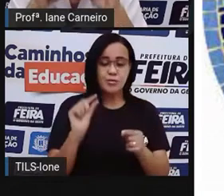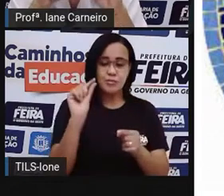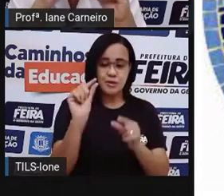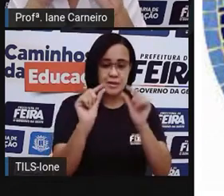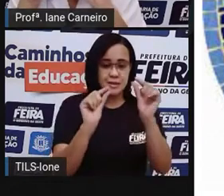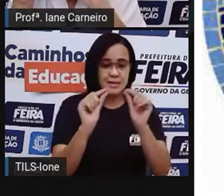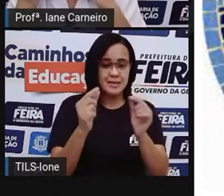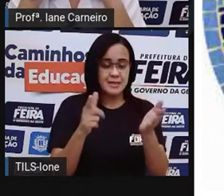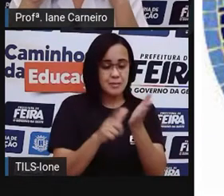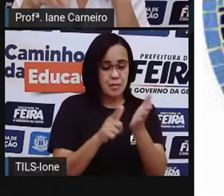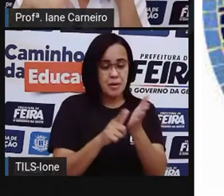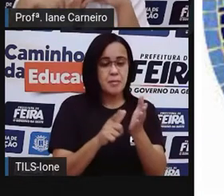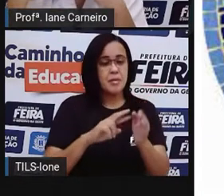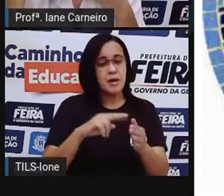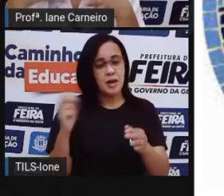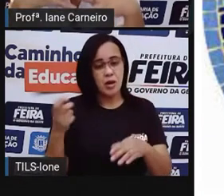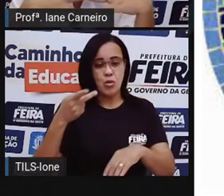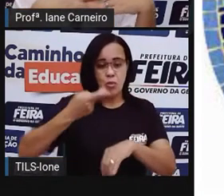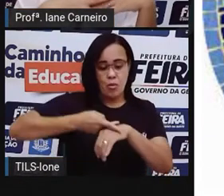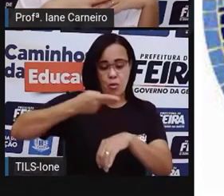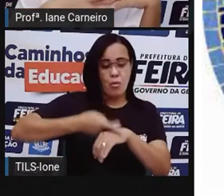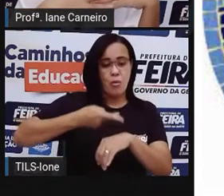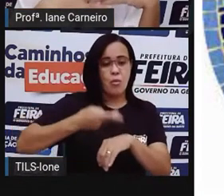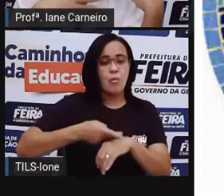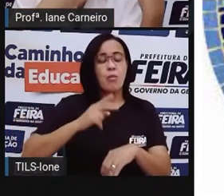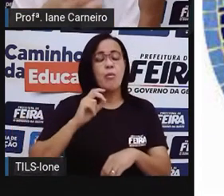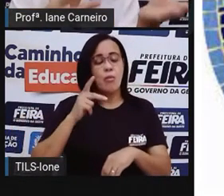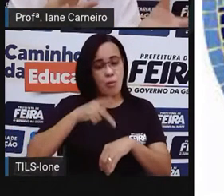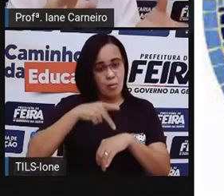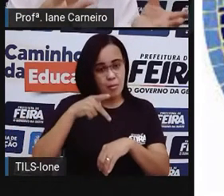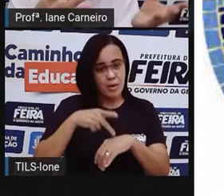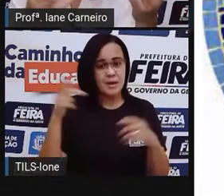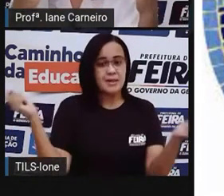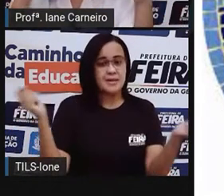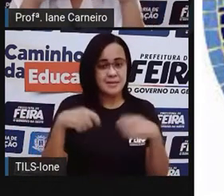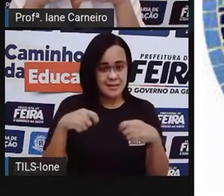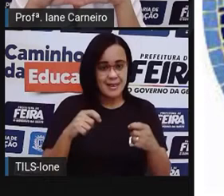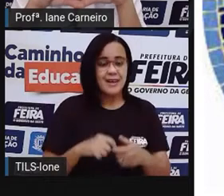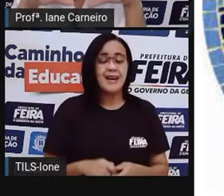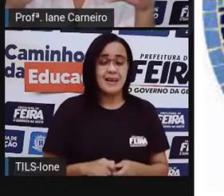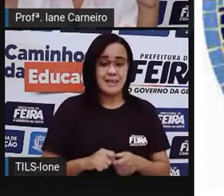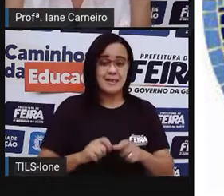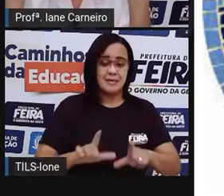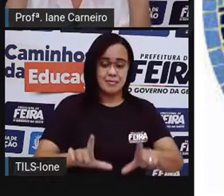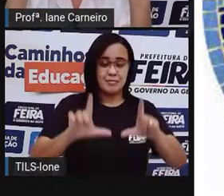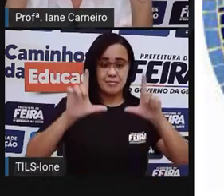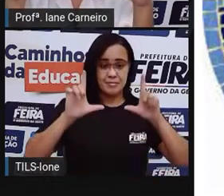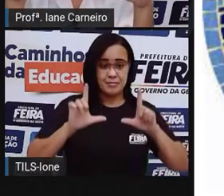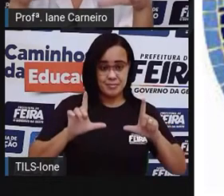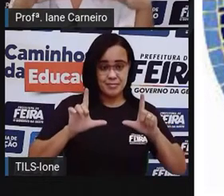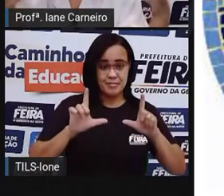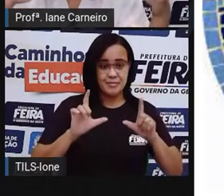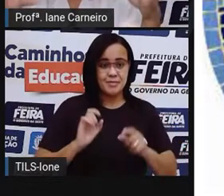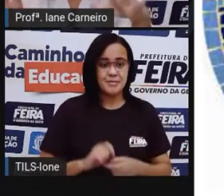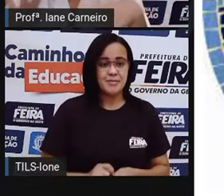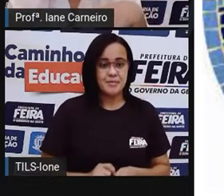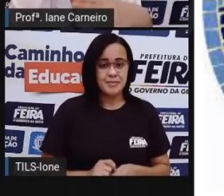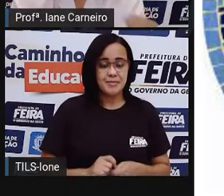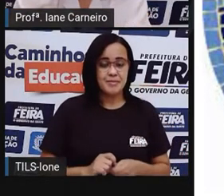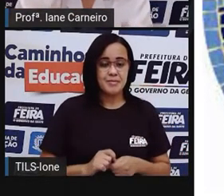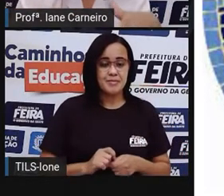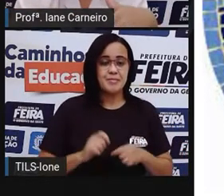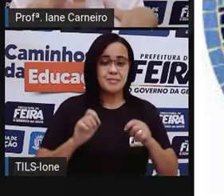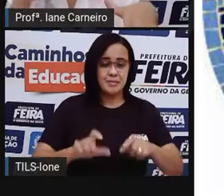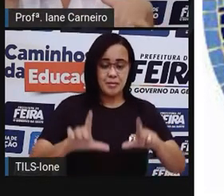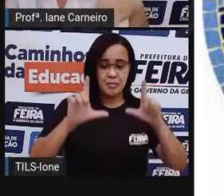Pró trouxe aí esses dois modelos, um de um azulejo, né? Aquelas, aquele piso, né? Que a gente